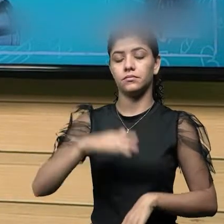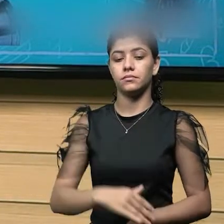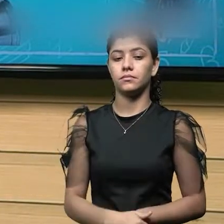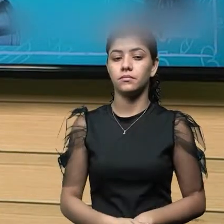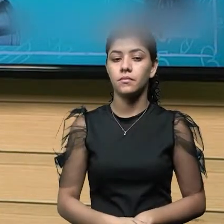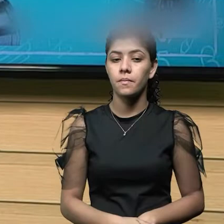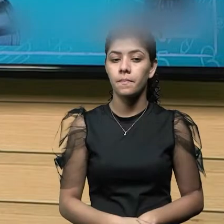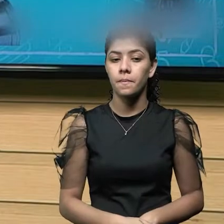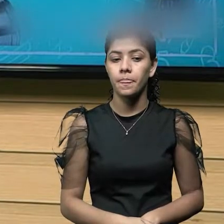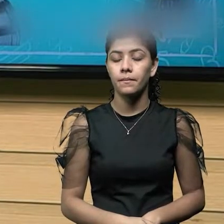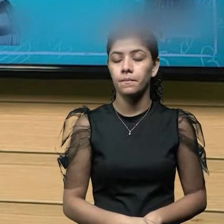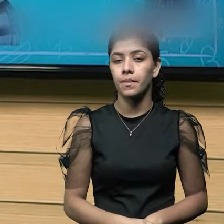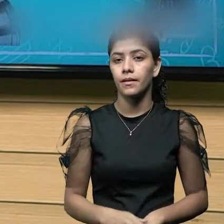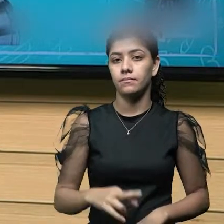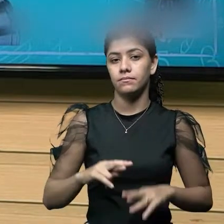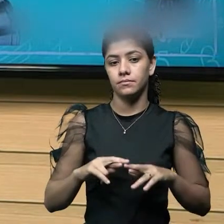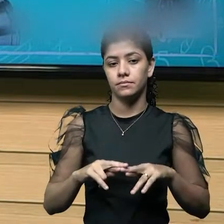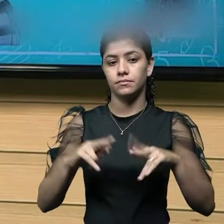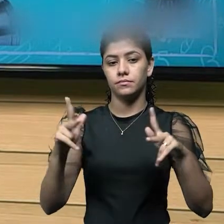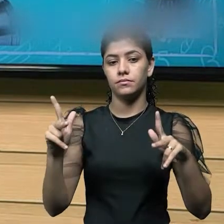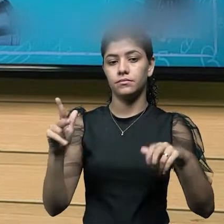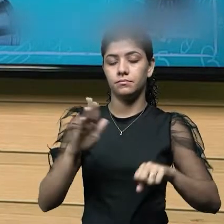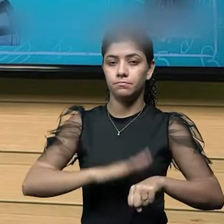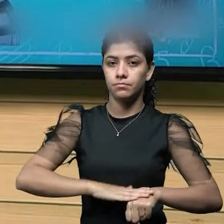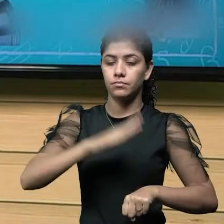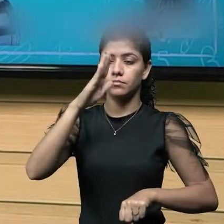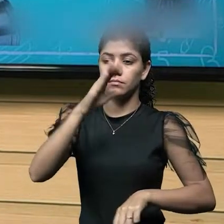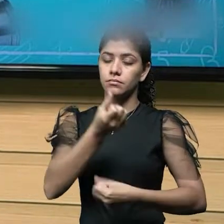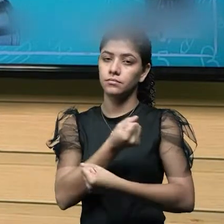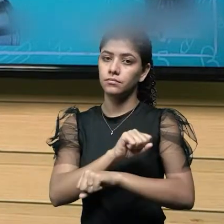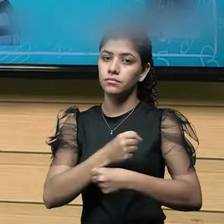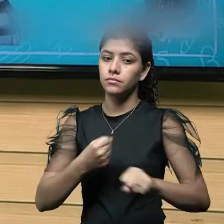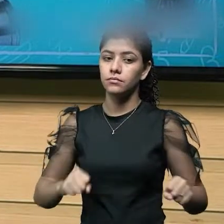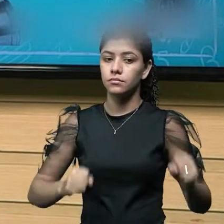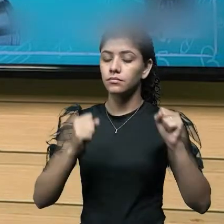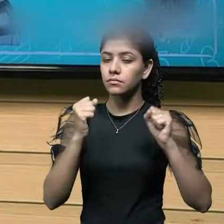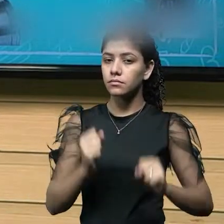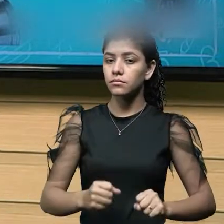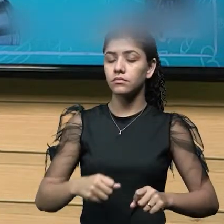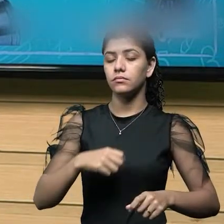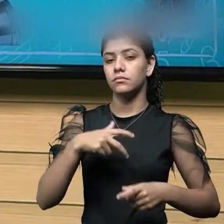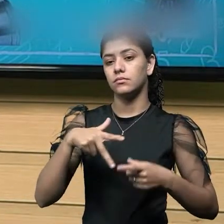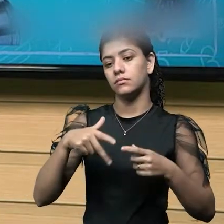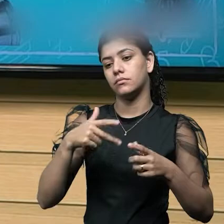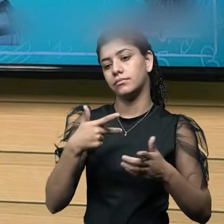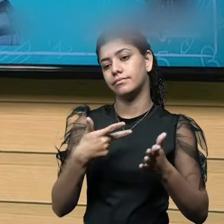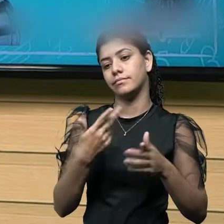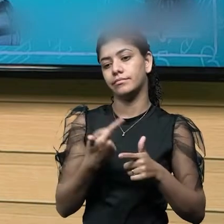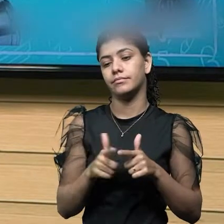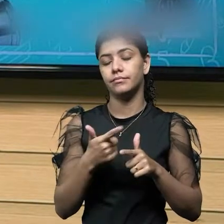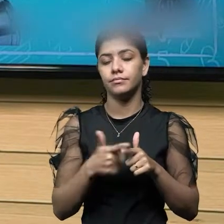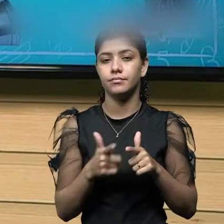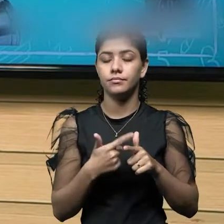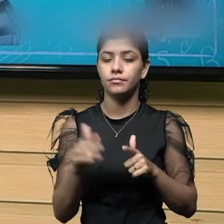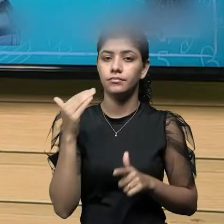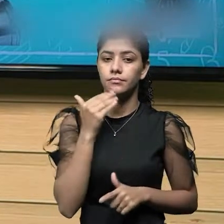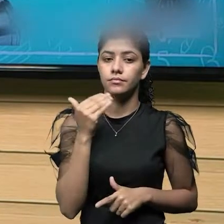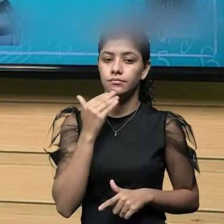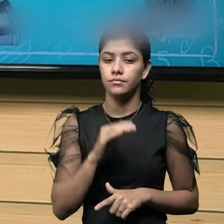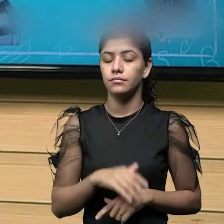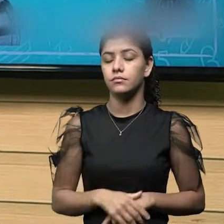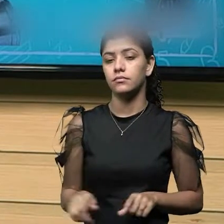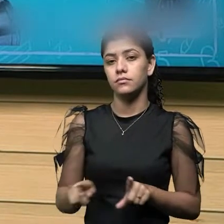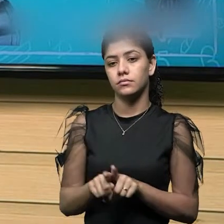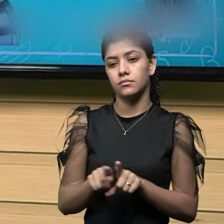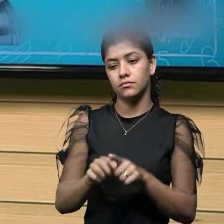Se essa diferença ocorresse e for muito grande, pode danificar o funcionamento da máquina ou mesmo nos